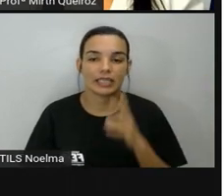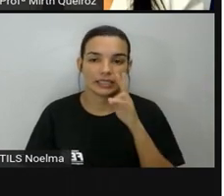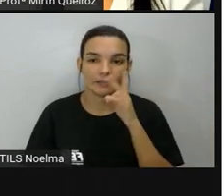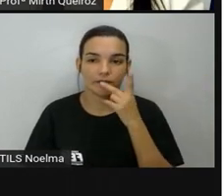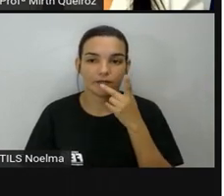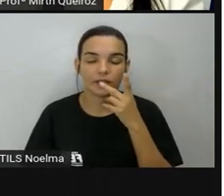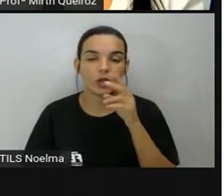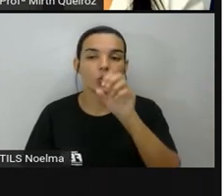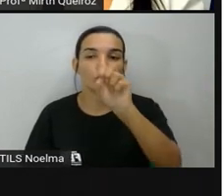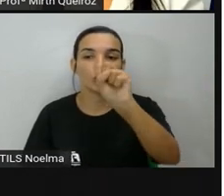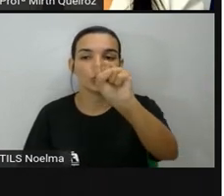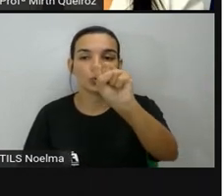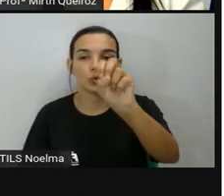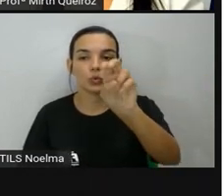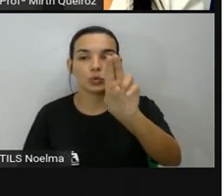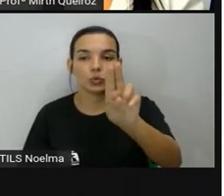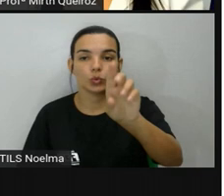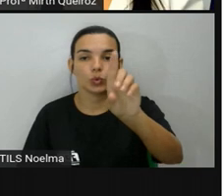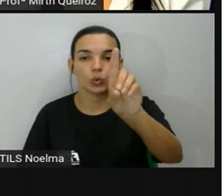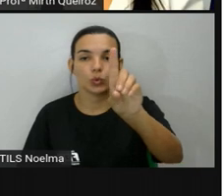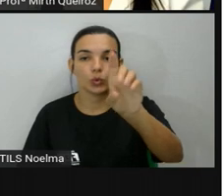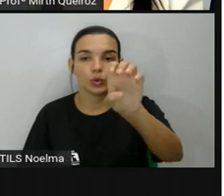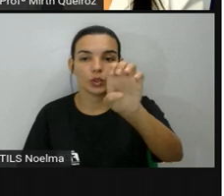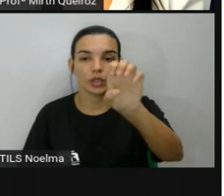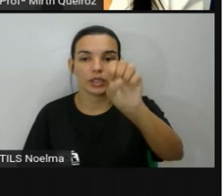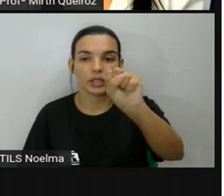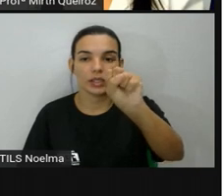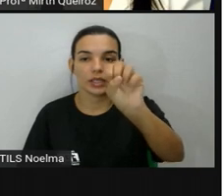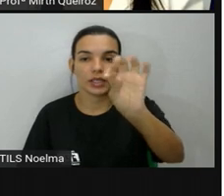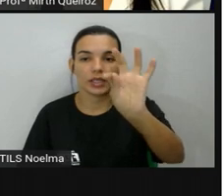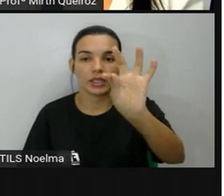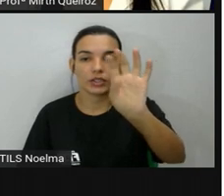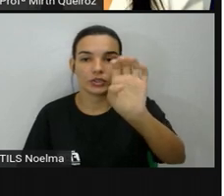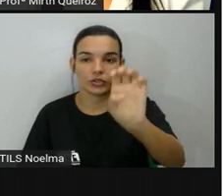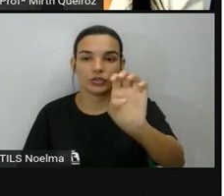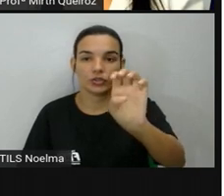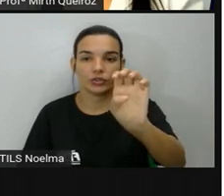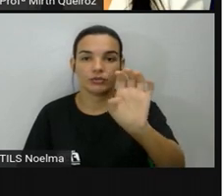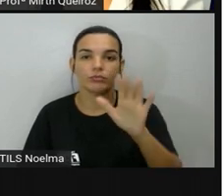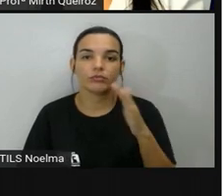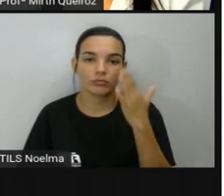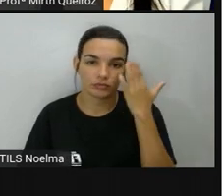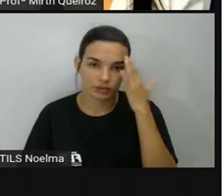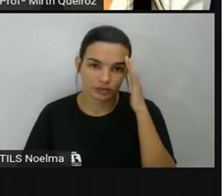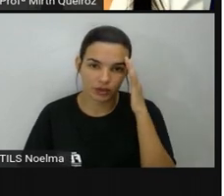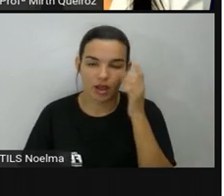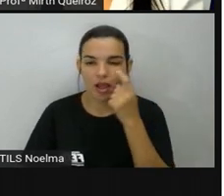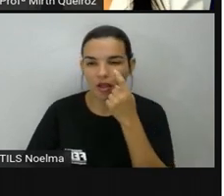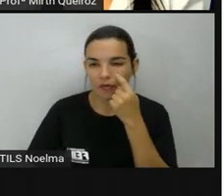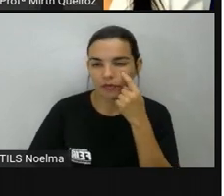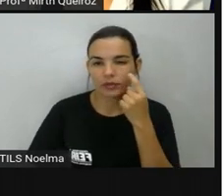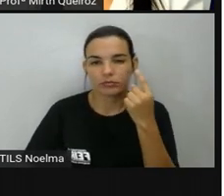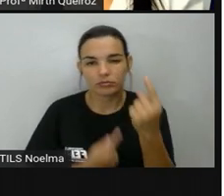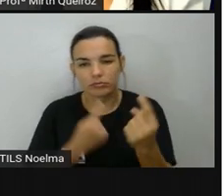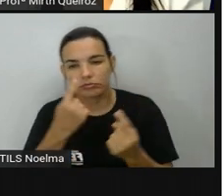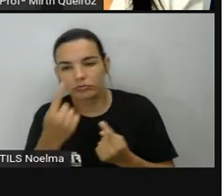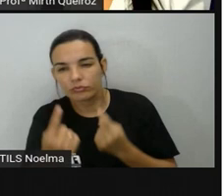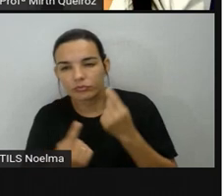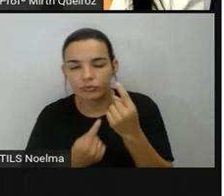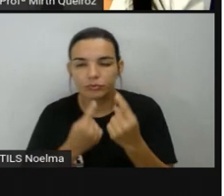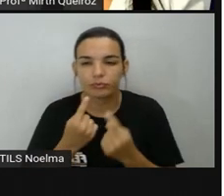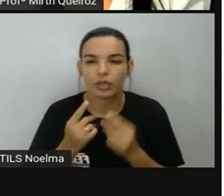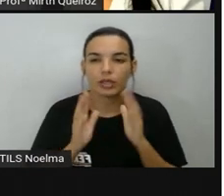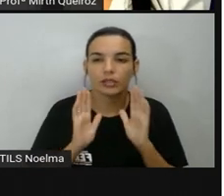Sudeste. A direção? Sudeste. Então, a partir dessa rosa dos ventos, dá para a gente descobrir